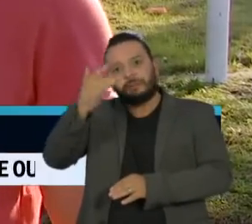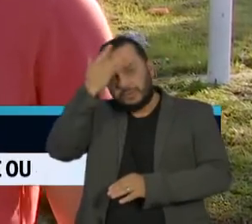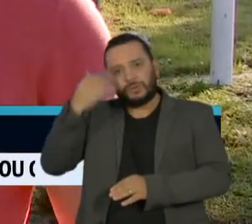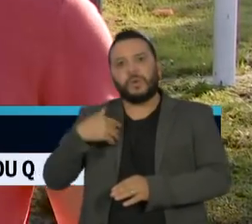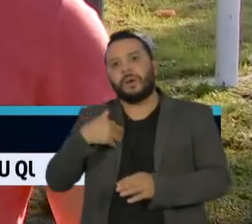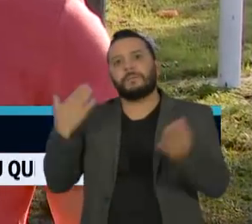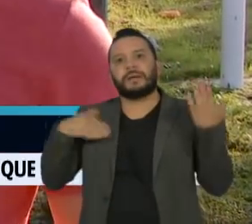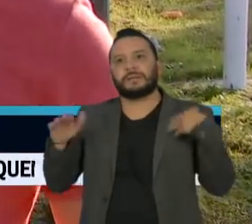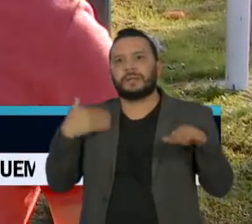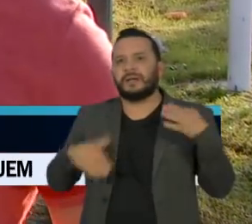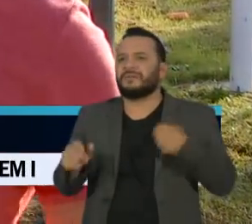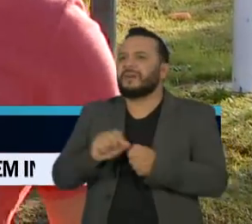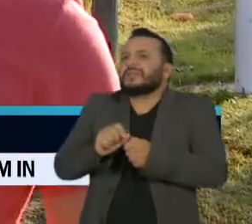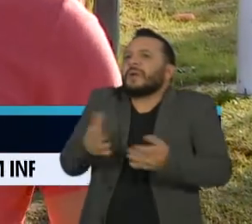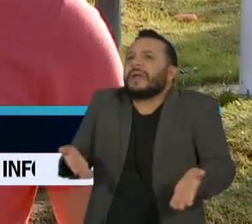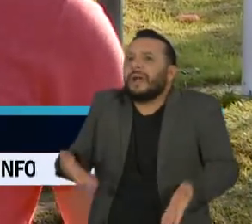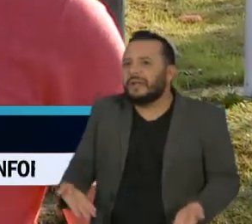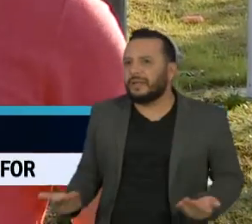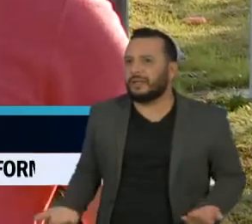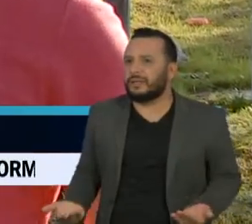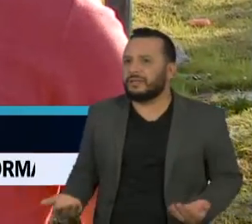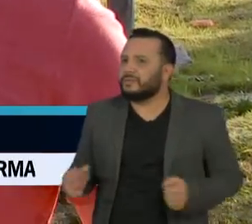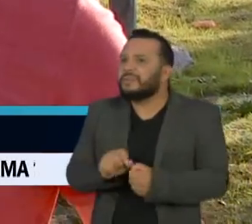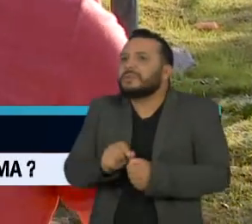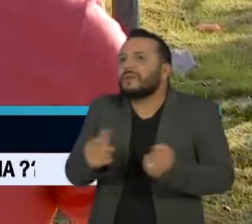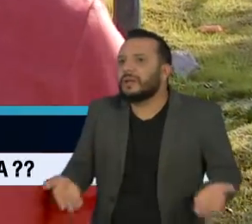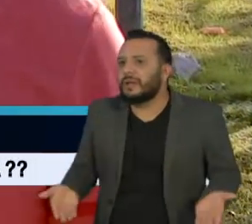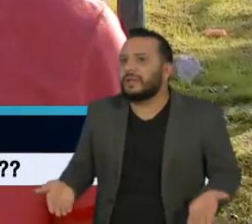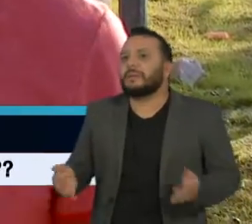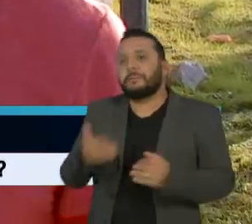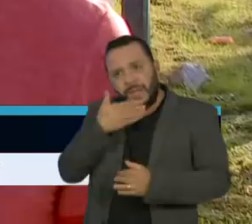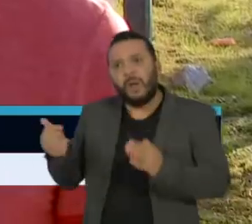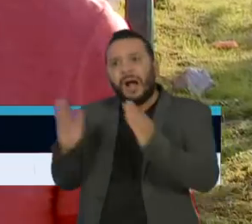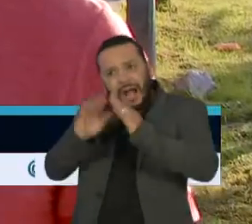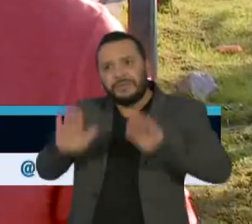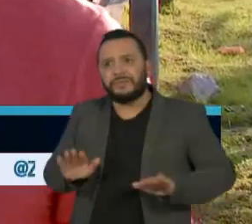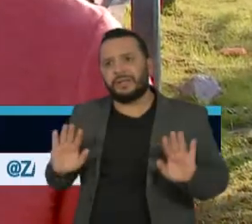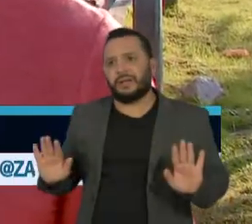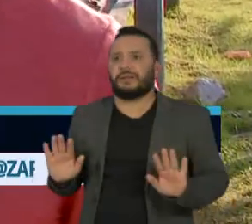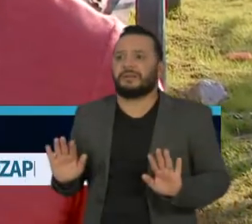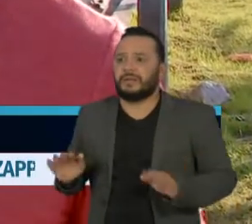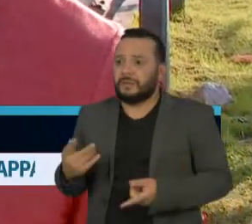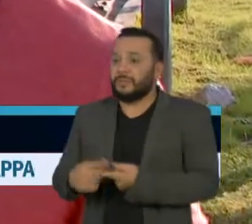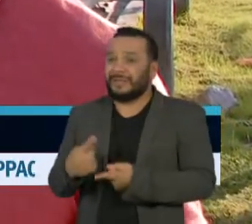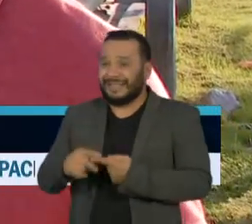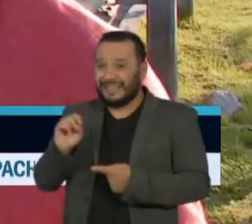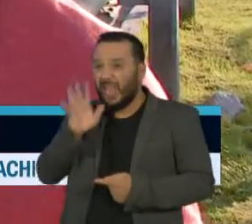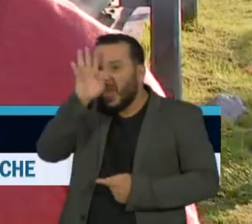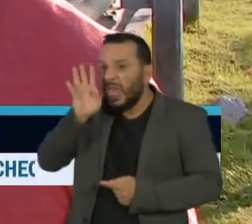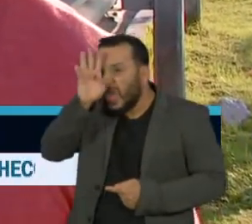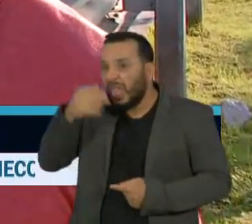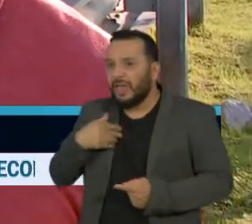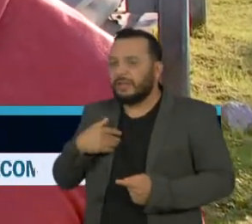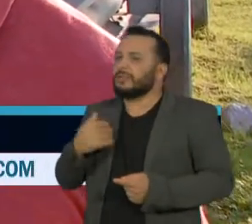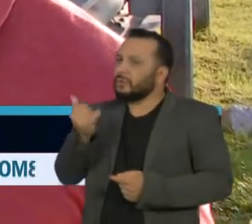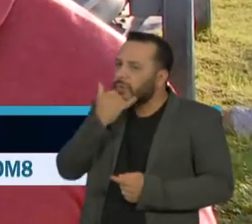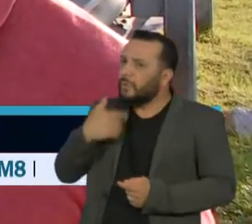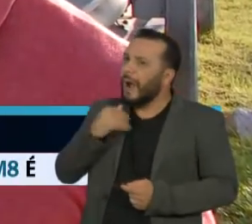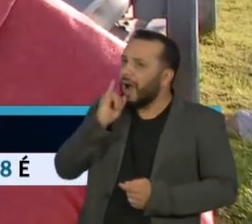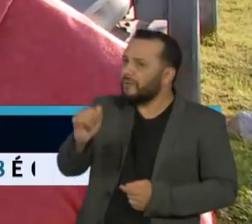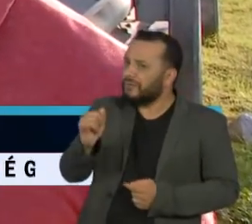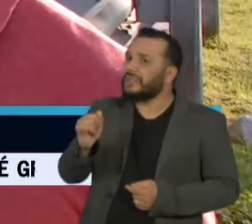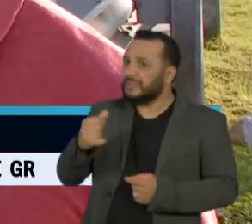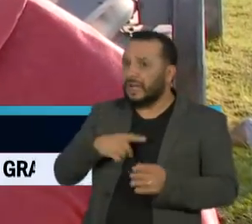turista não tem o que fazer na cidade atualmente, então é melhor que ele fique em casa. Então se ele insistir em entrar, nós informamos